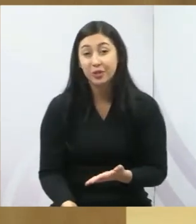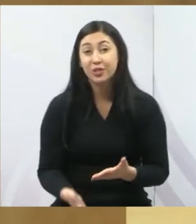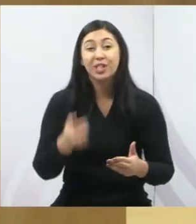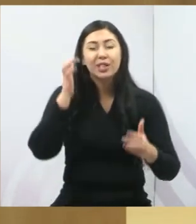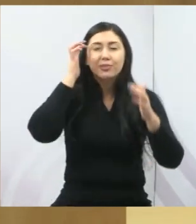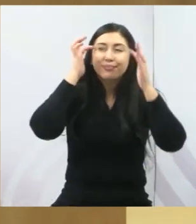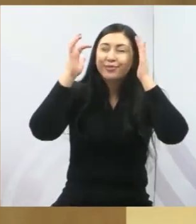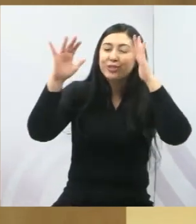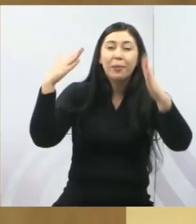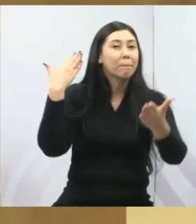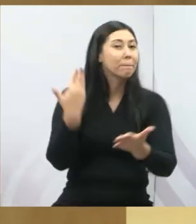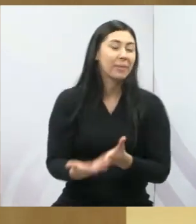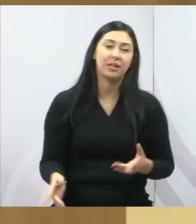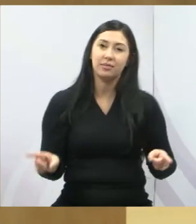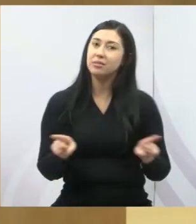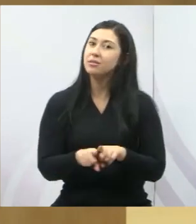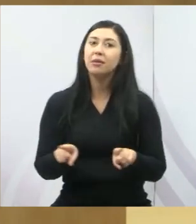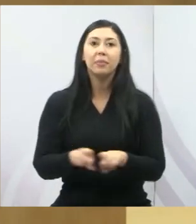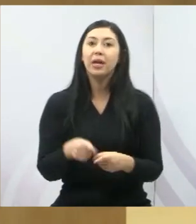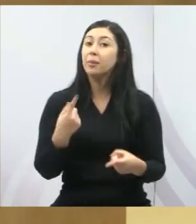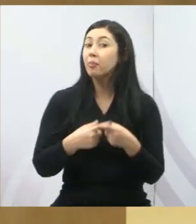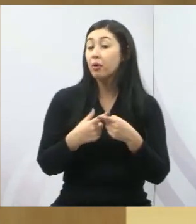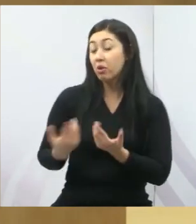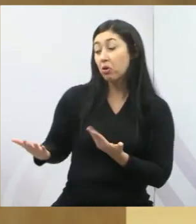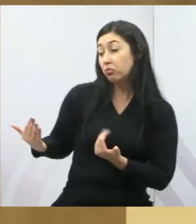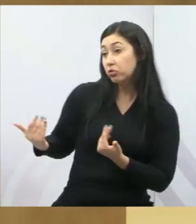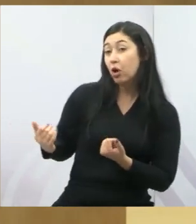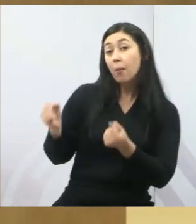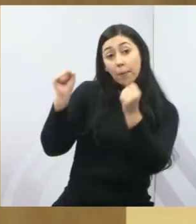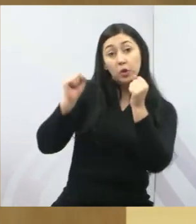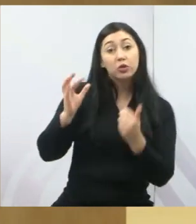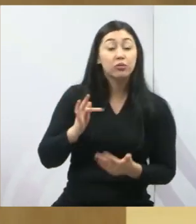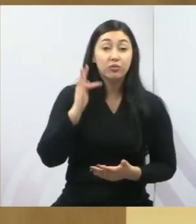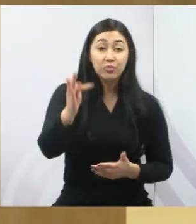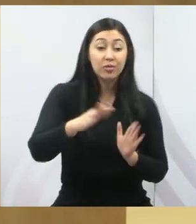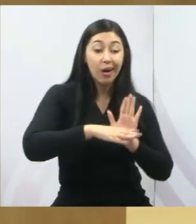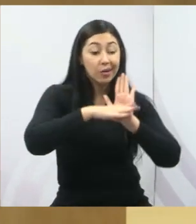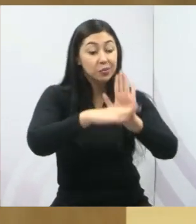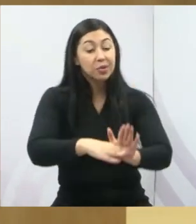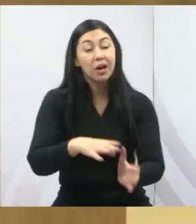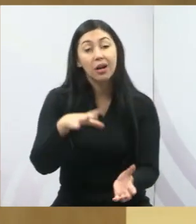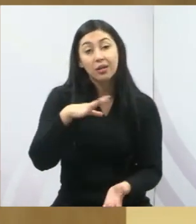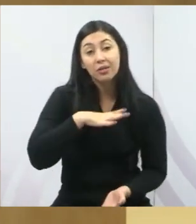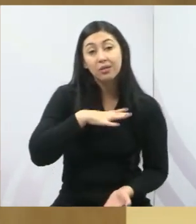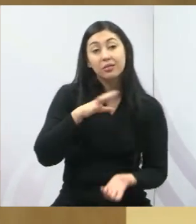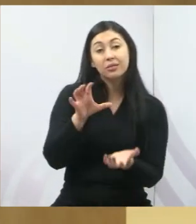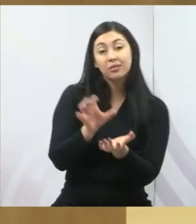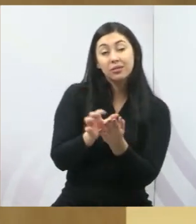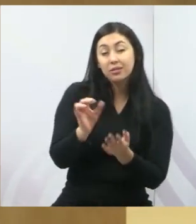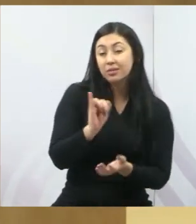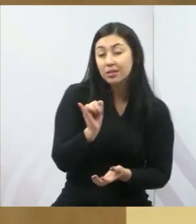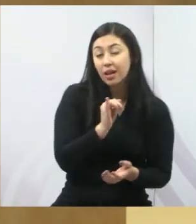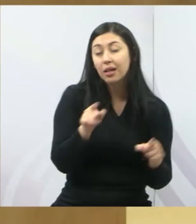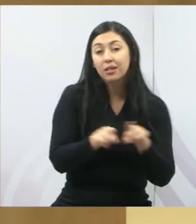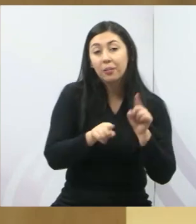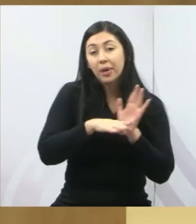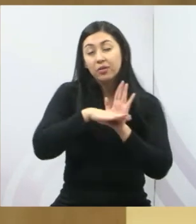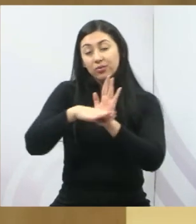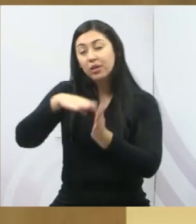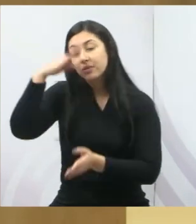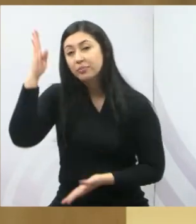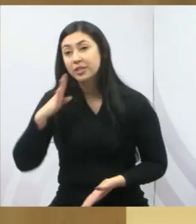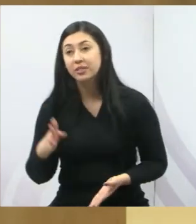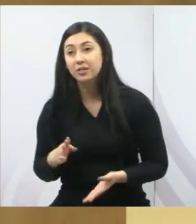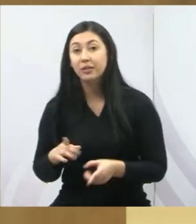pessoas que poderiam contribuir mais com a nossa cidade, contribuir mais com o nosso país. E essas mães